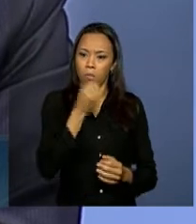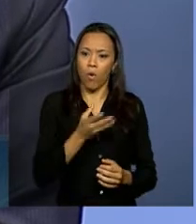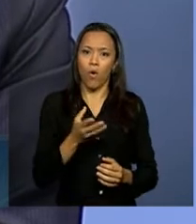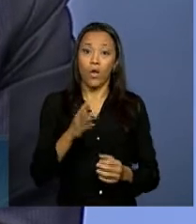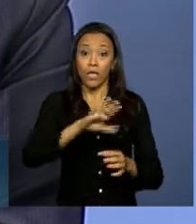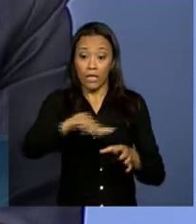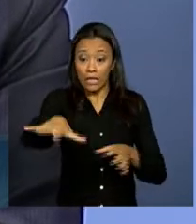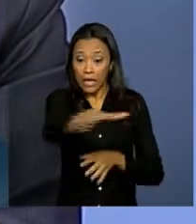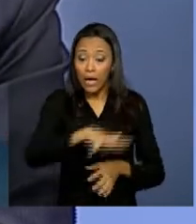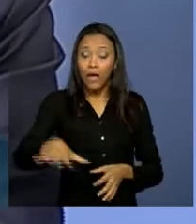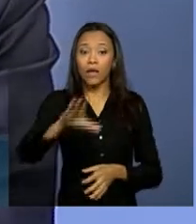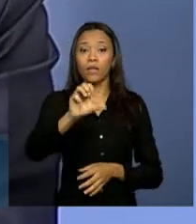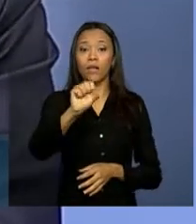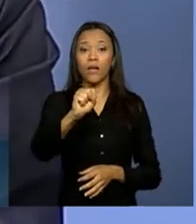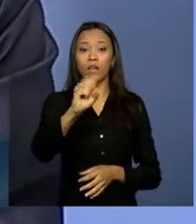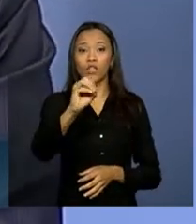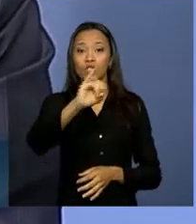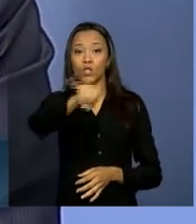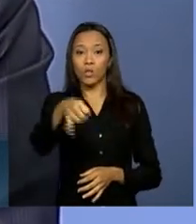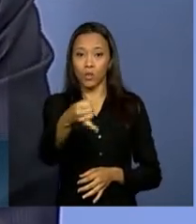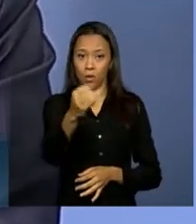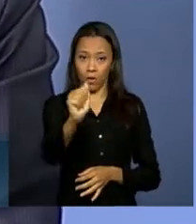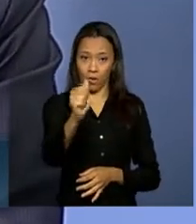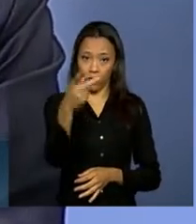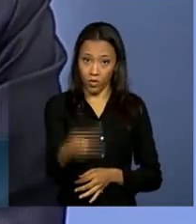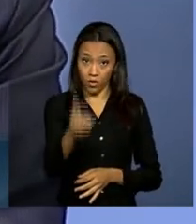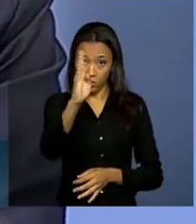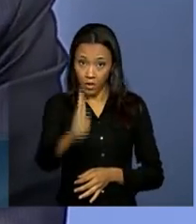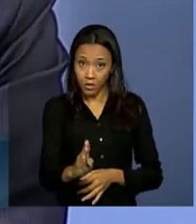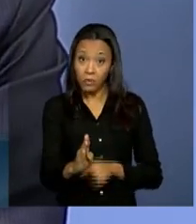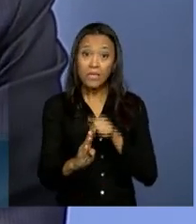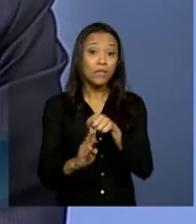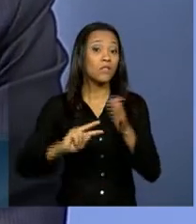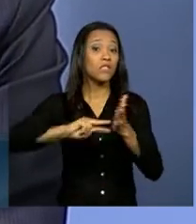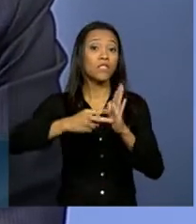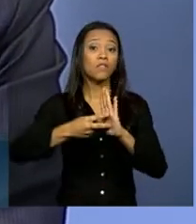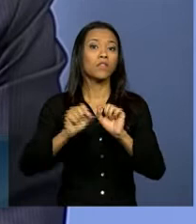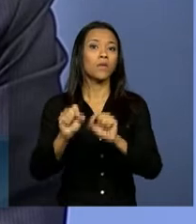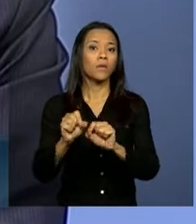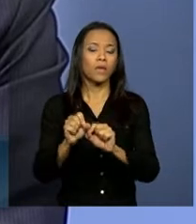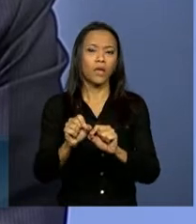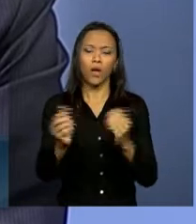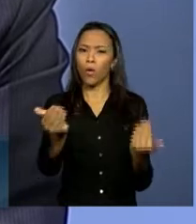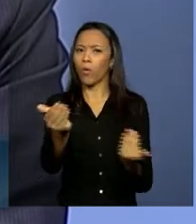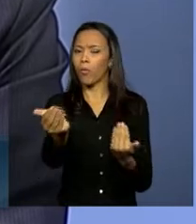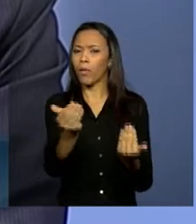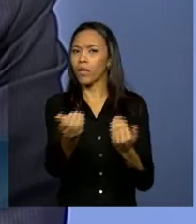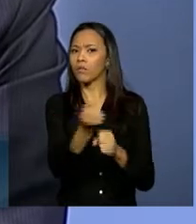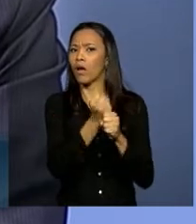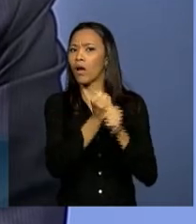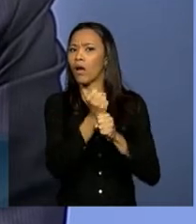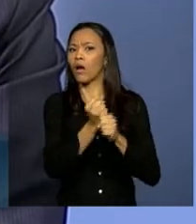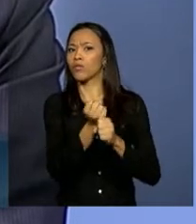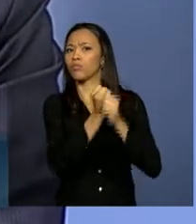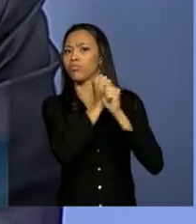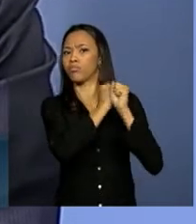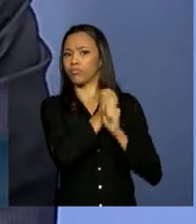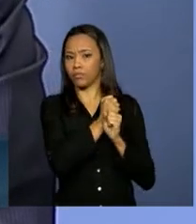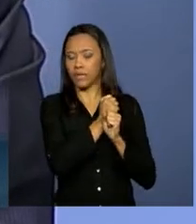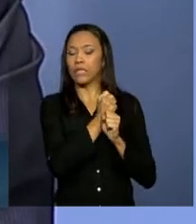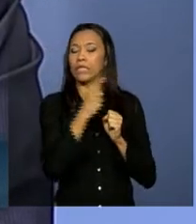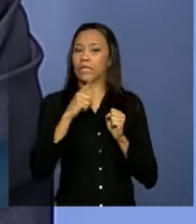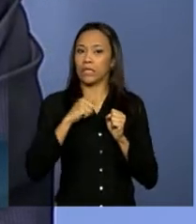soja no Brasil, que significou que, nesse resultado, comparando com os anos anteriores, nós temos volumes